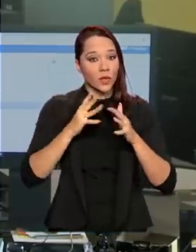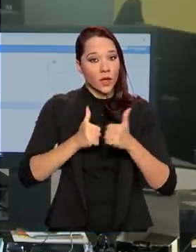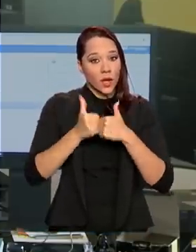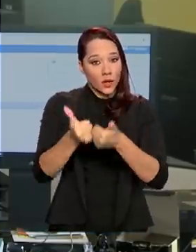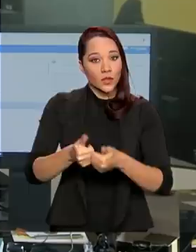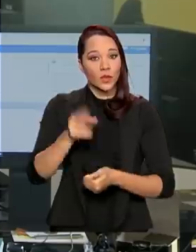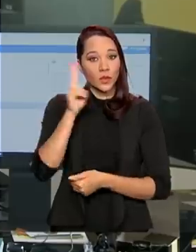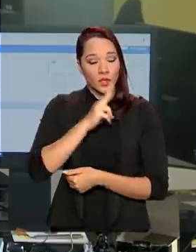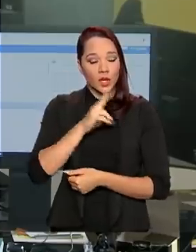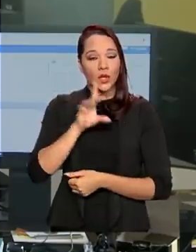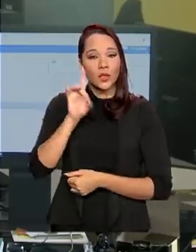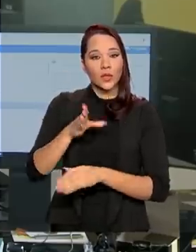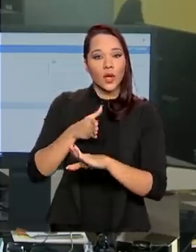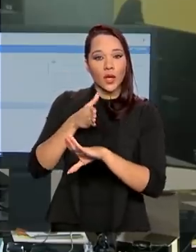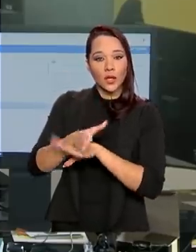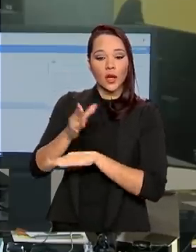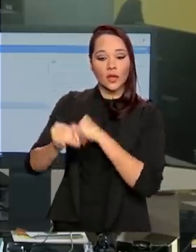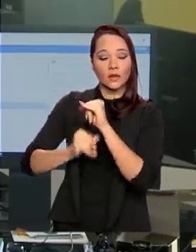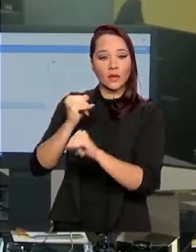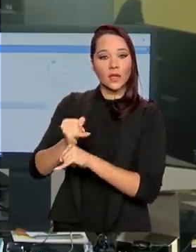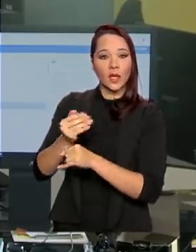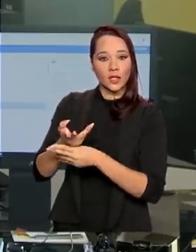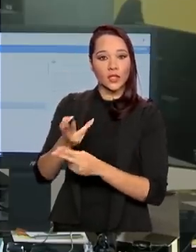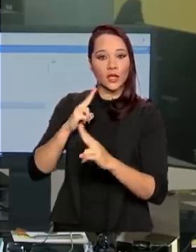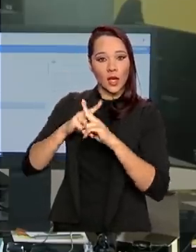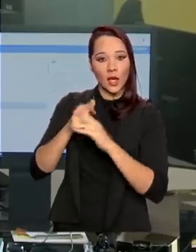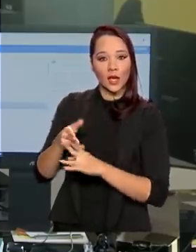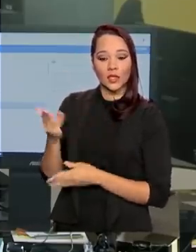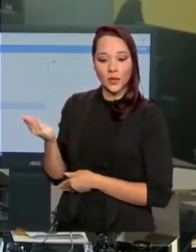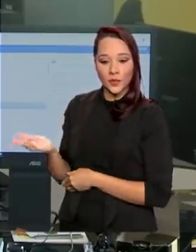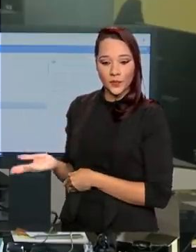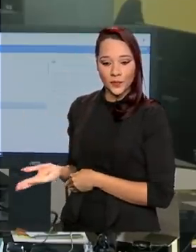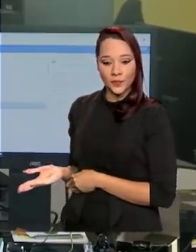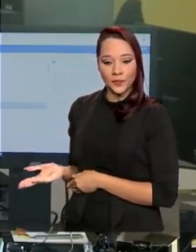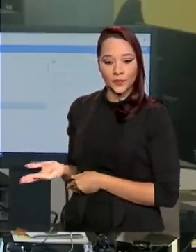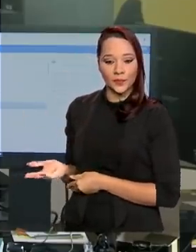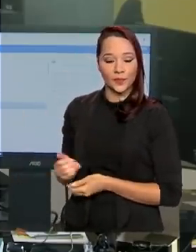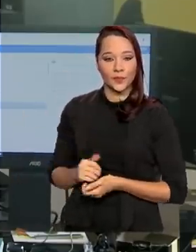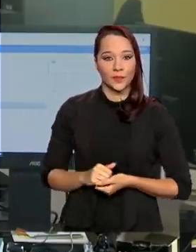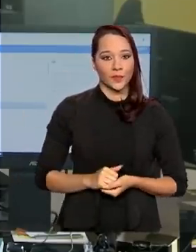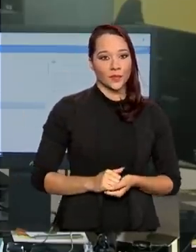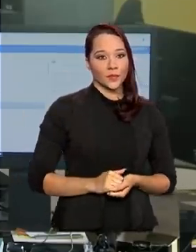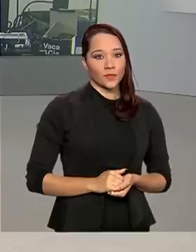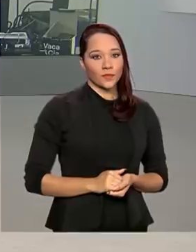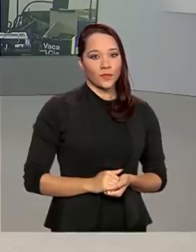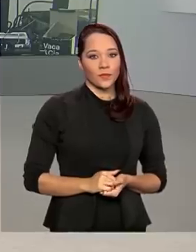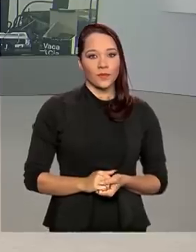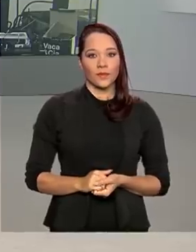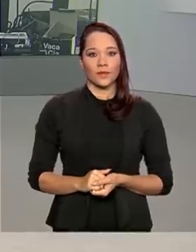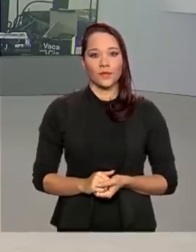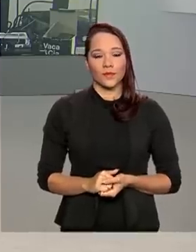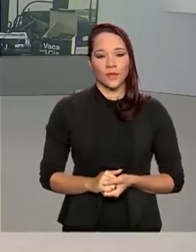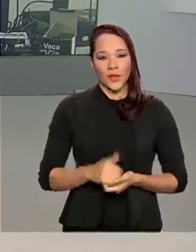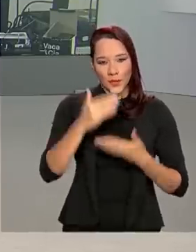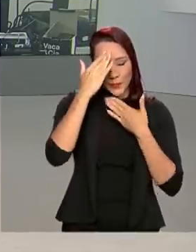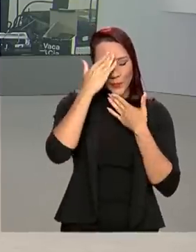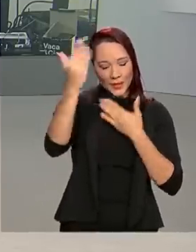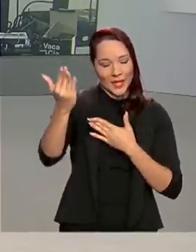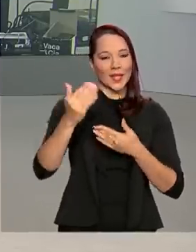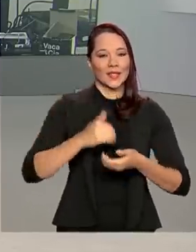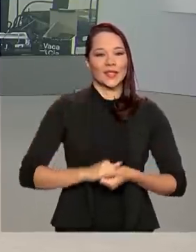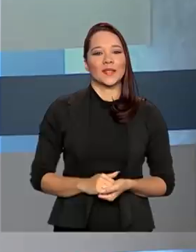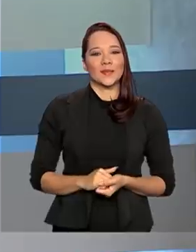emergencial, basta entrar no site da Caixa, caixa.gov.br. Renata. Obrigada pelas